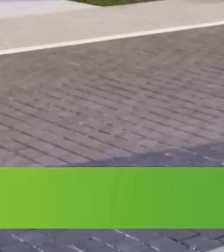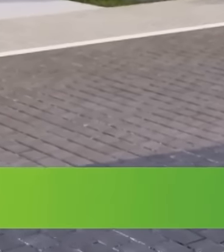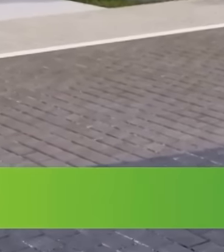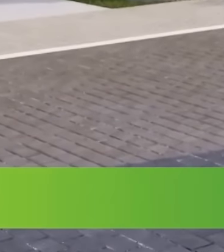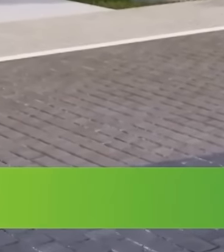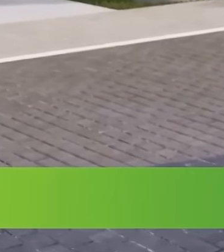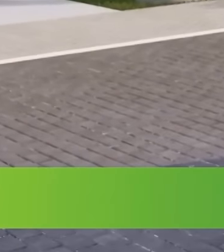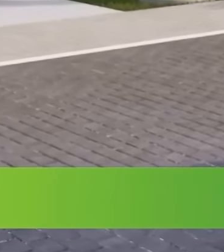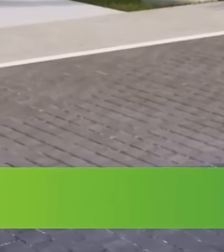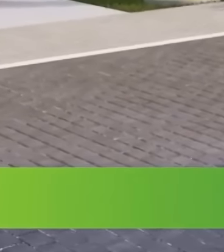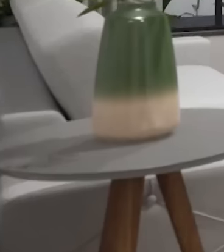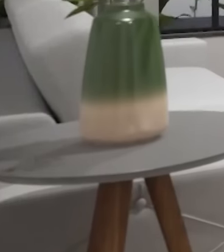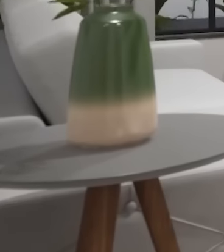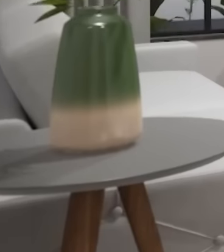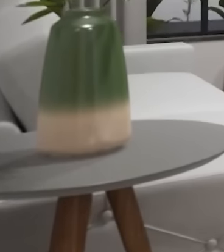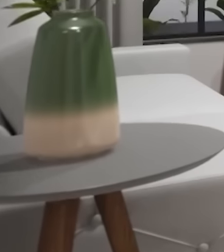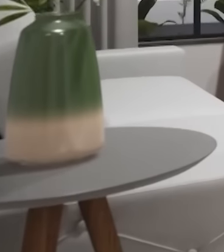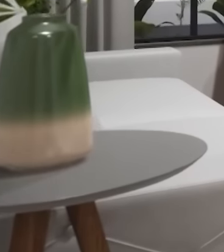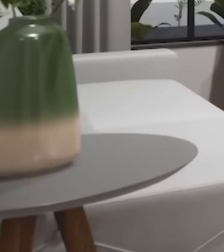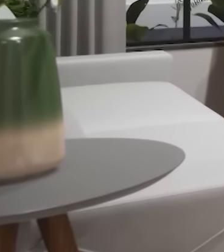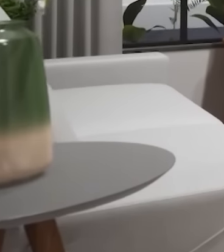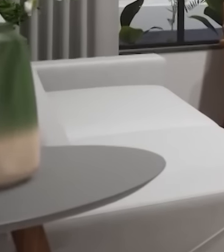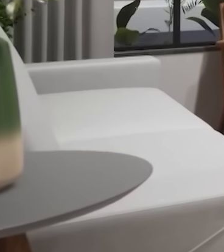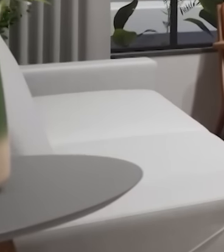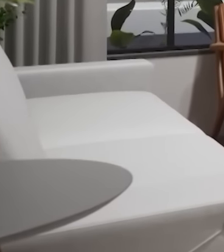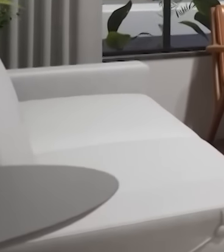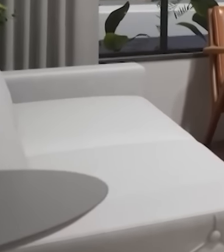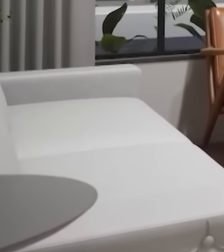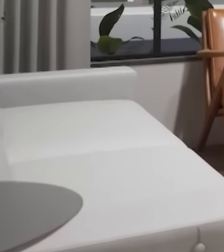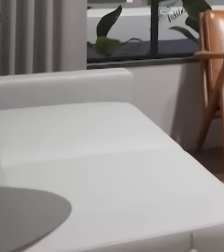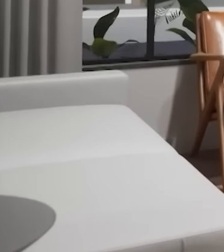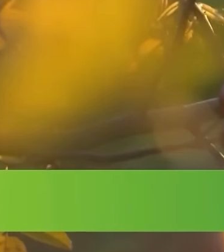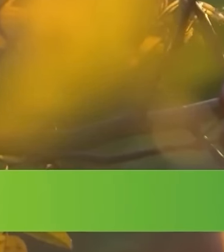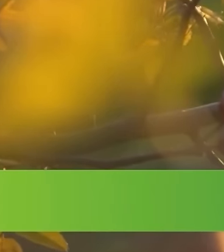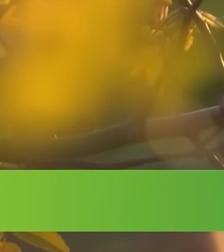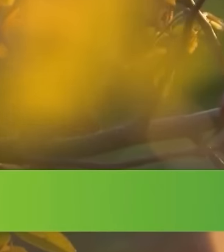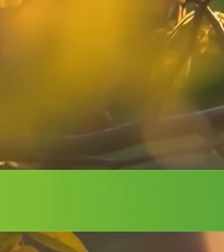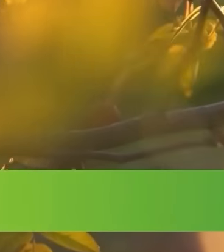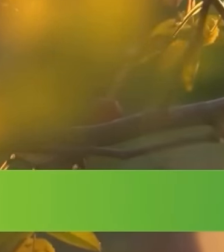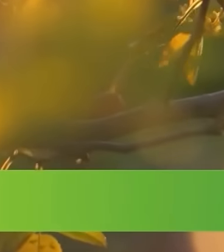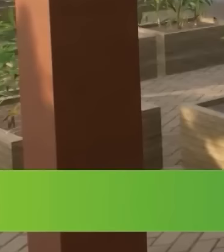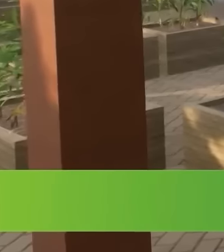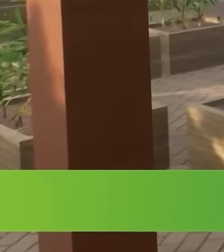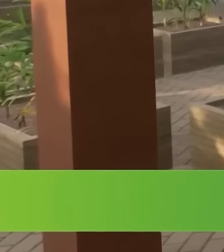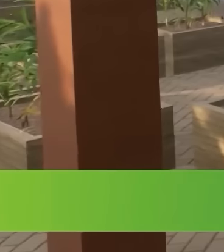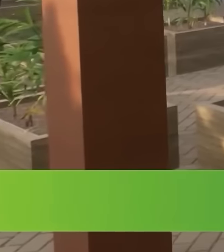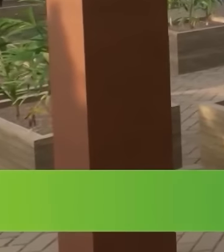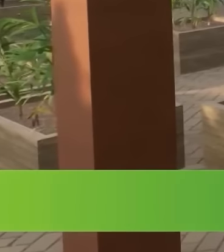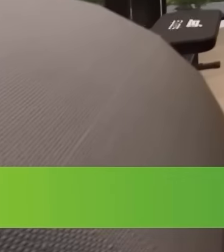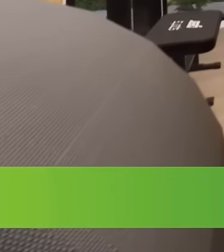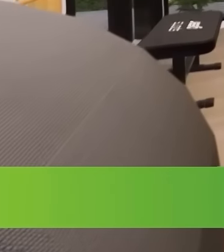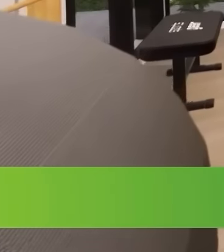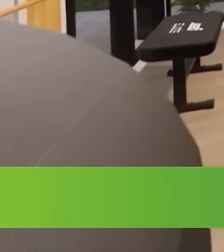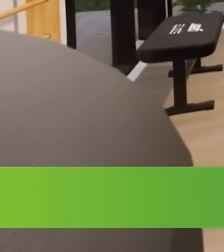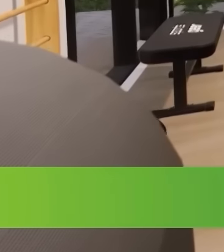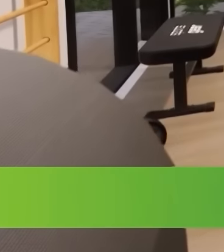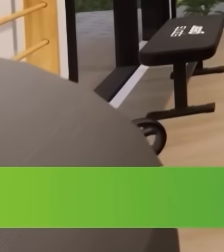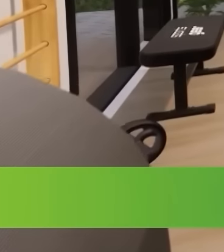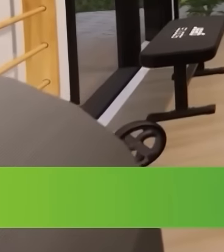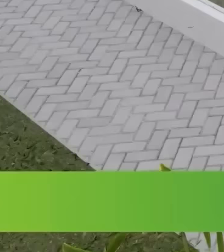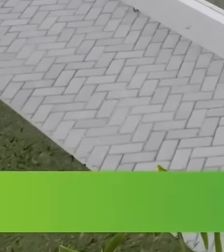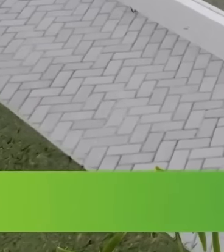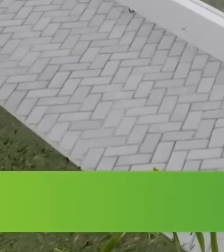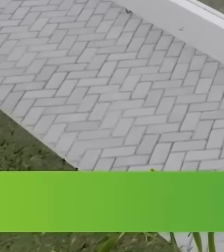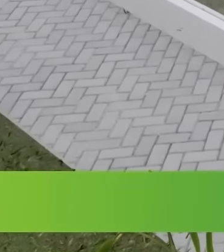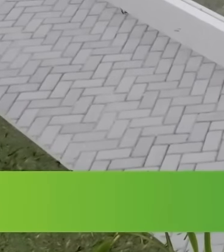amplas e confortáveis, com acessibilidade e dispositivos de segurança. Área verde, de lazer, com herbário, orquidário, sala de